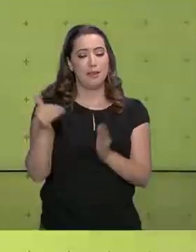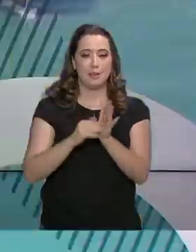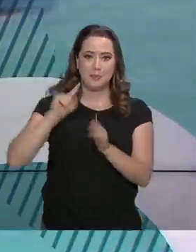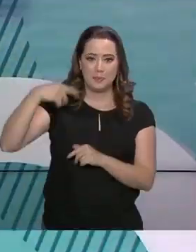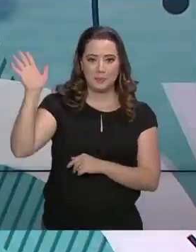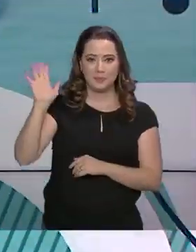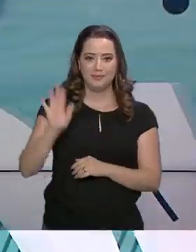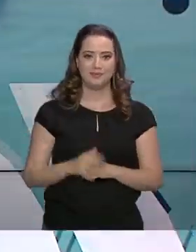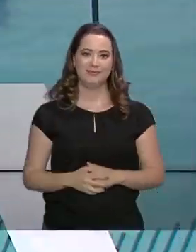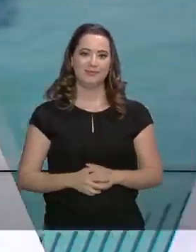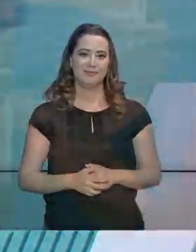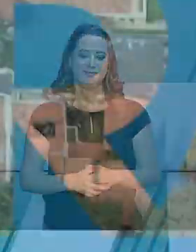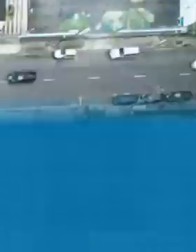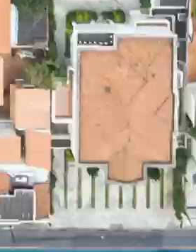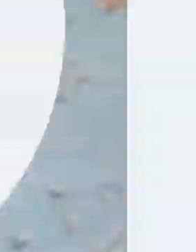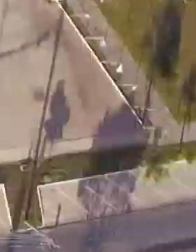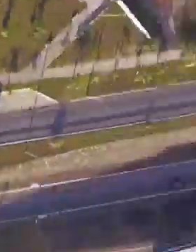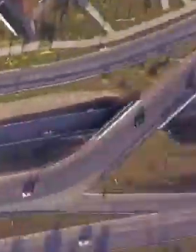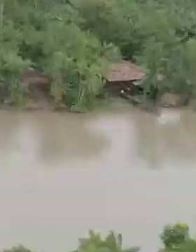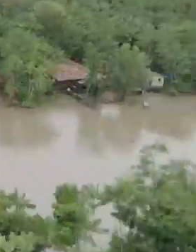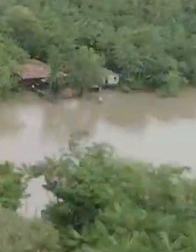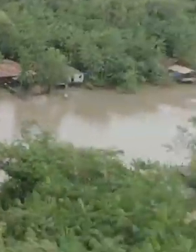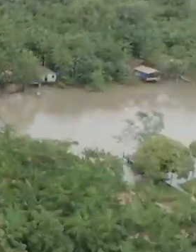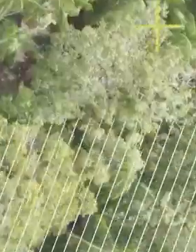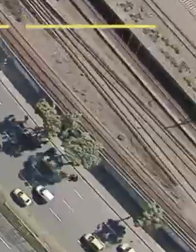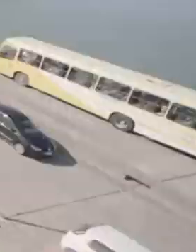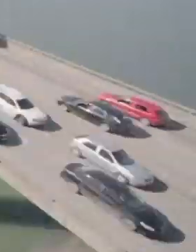próxima edição. E a gente